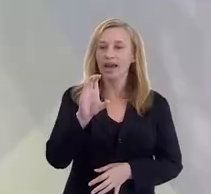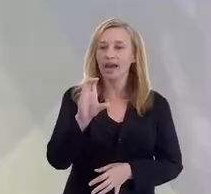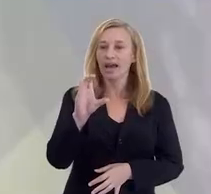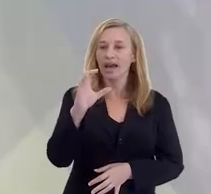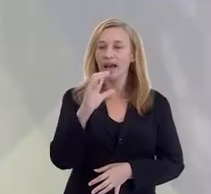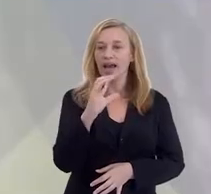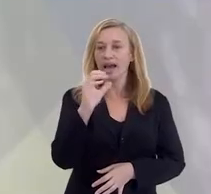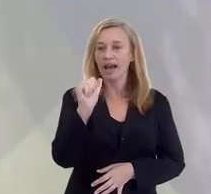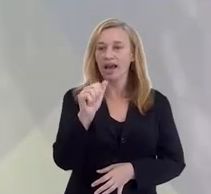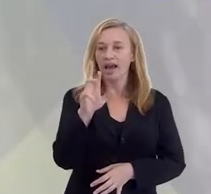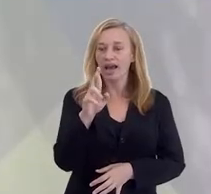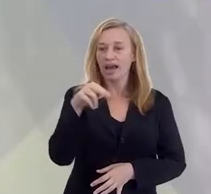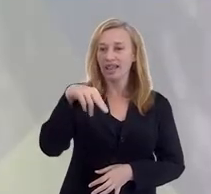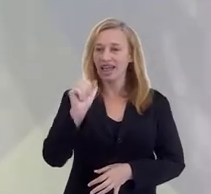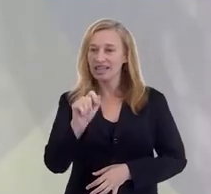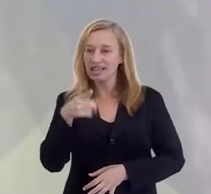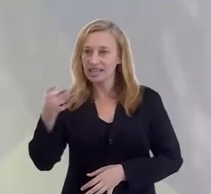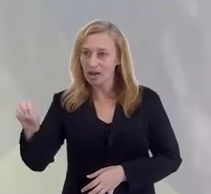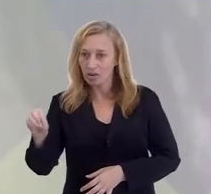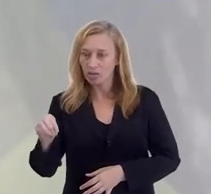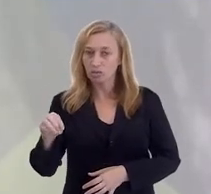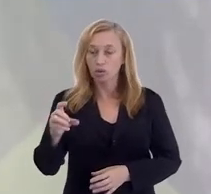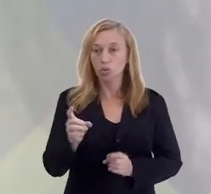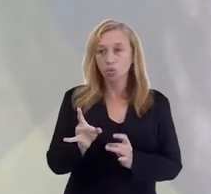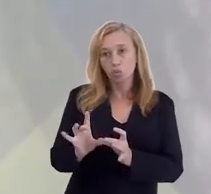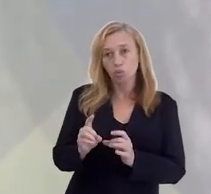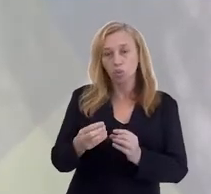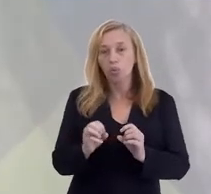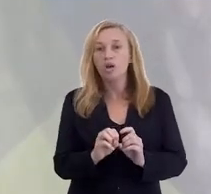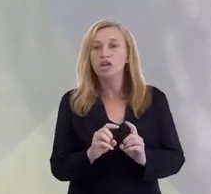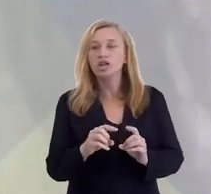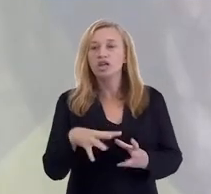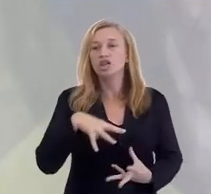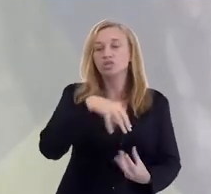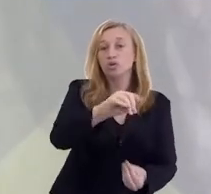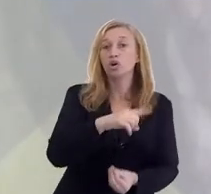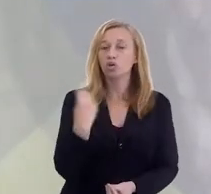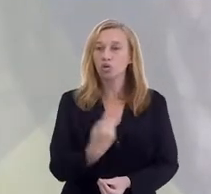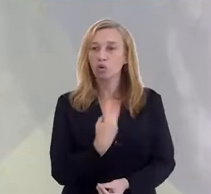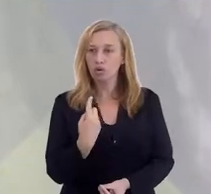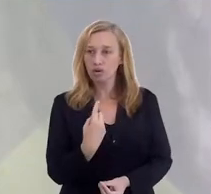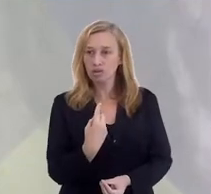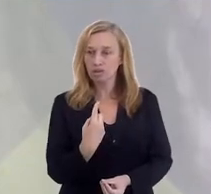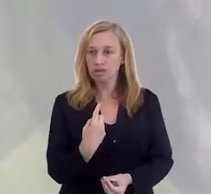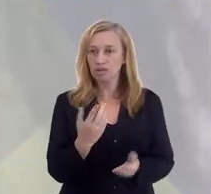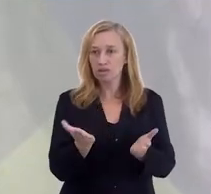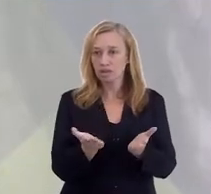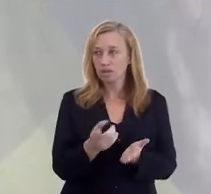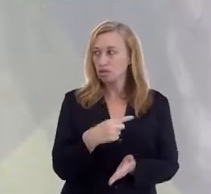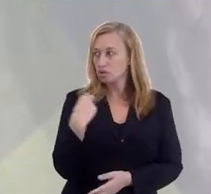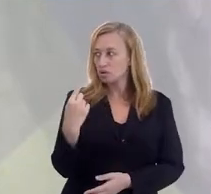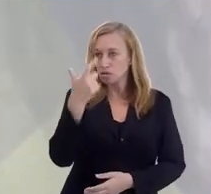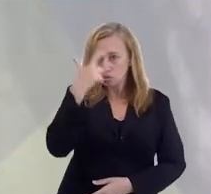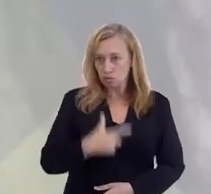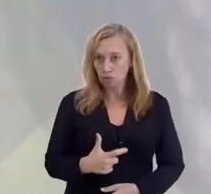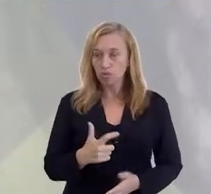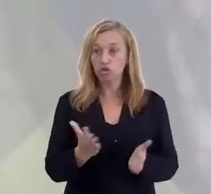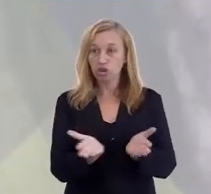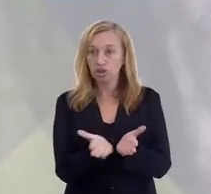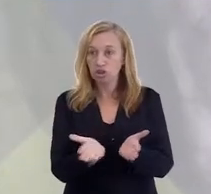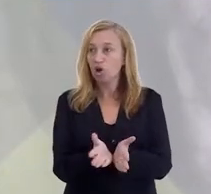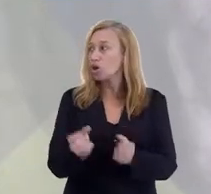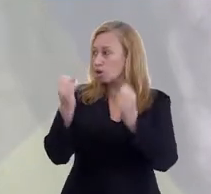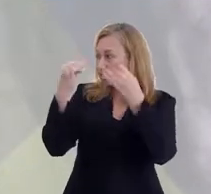reencarnação, alguns outros postulados da doutrina espírita. E como nós somos cristãos, eu expliquei